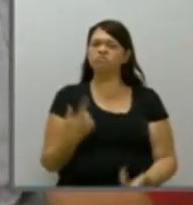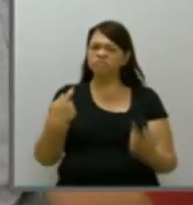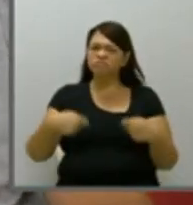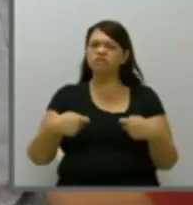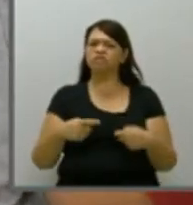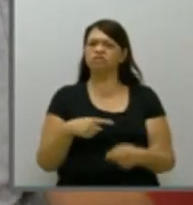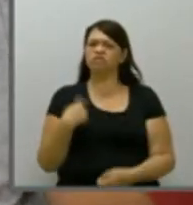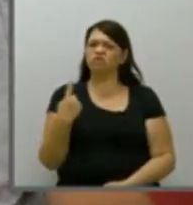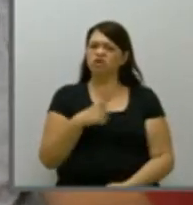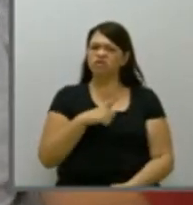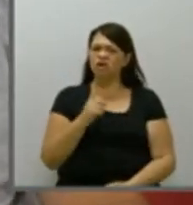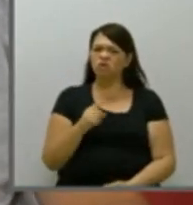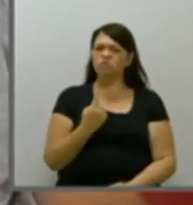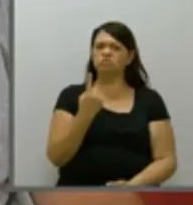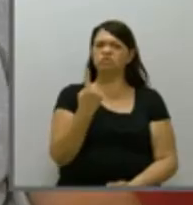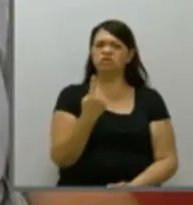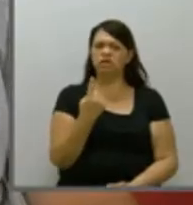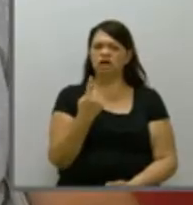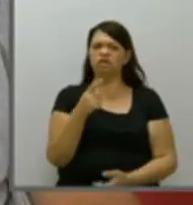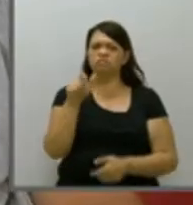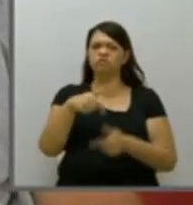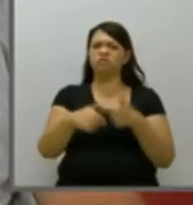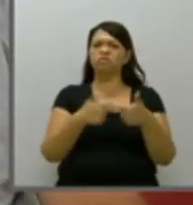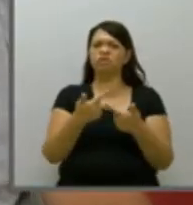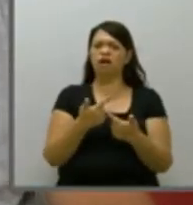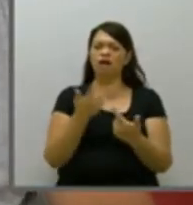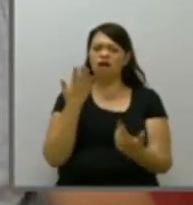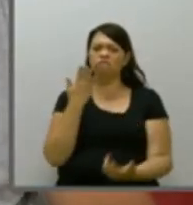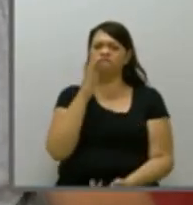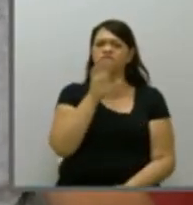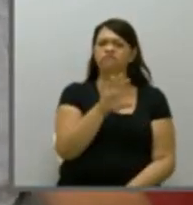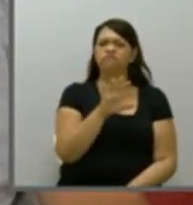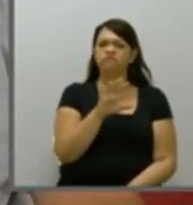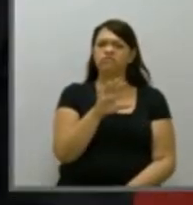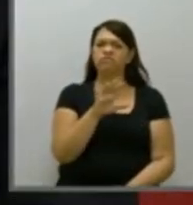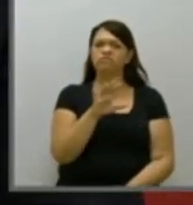construir uma unidade dos trabalhadores para fazer frente a esses ataques aí.